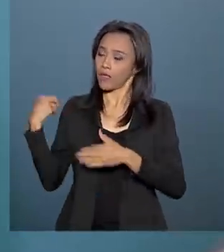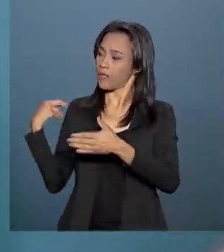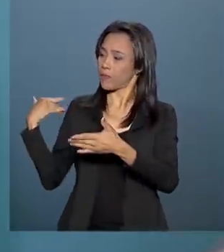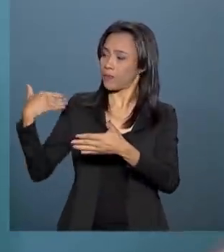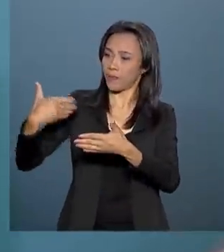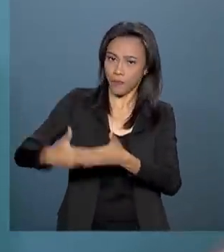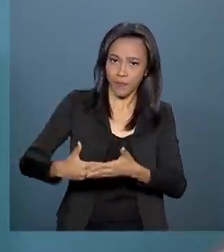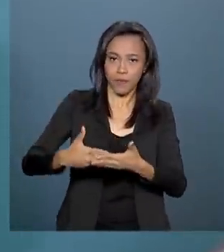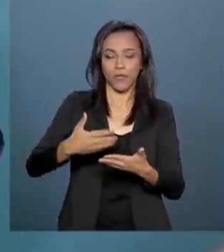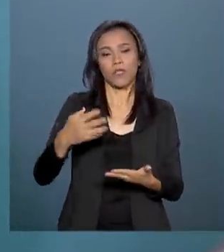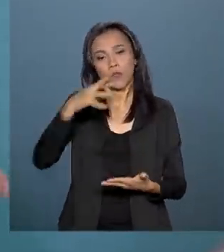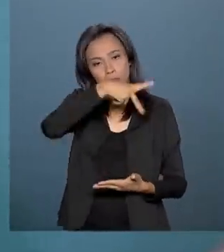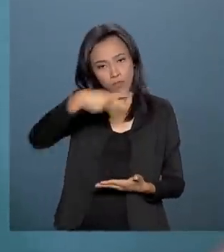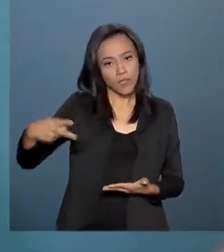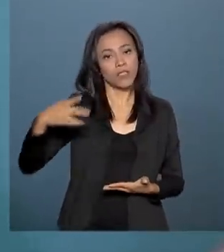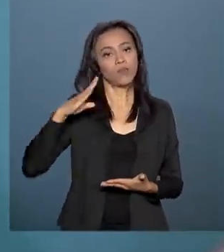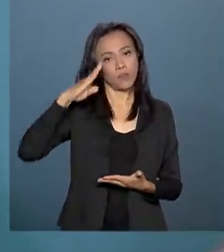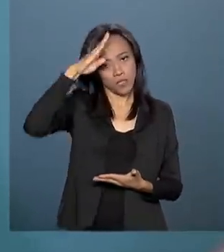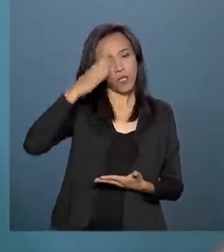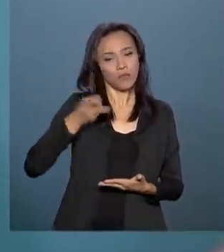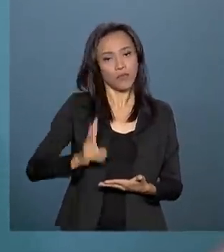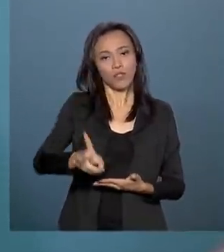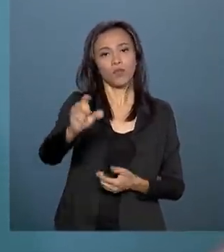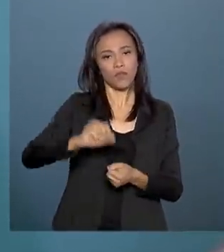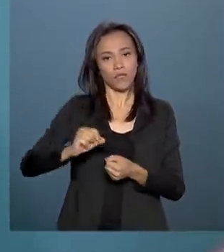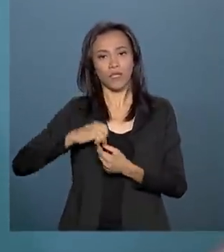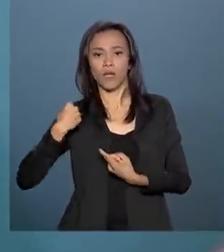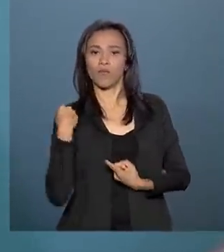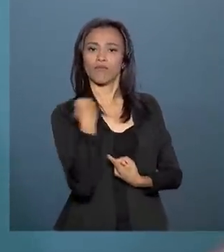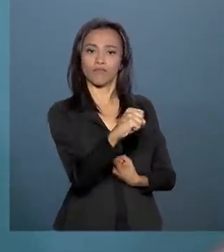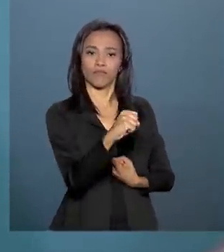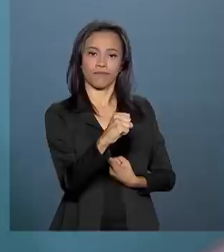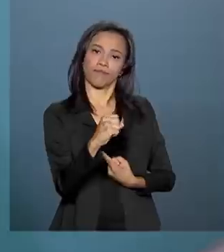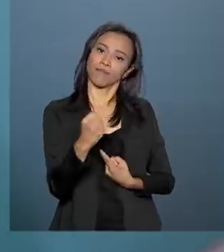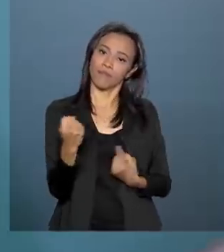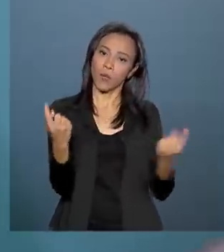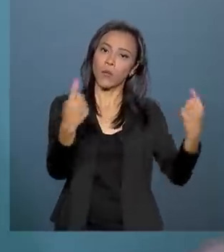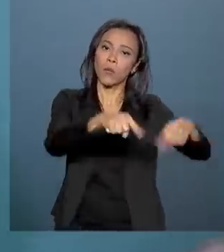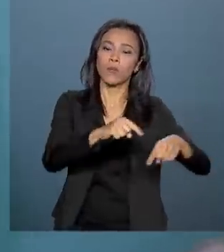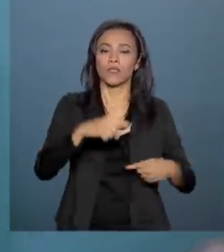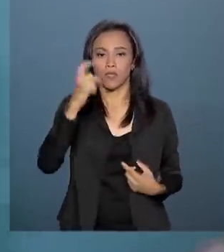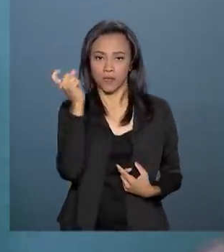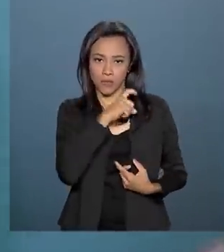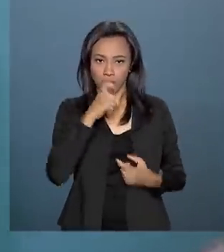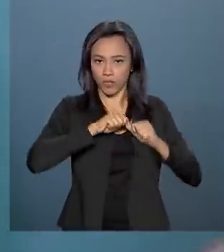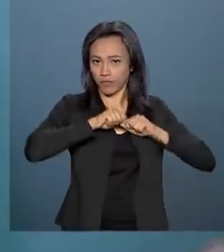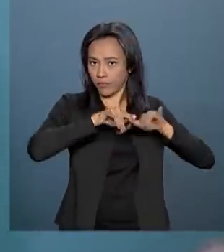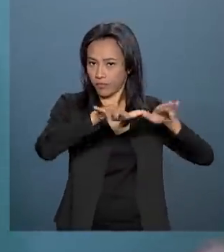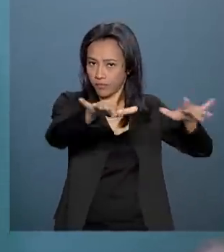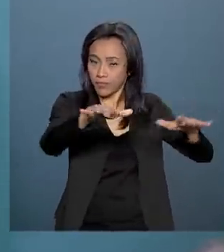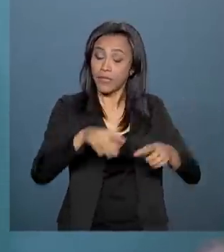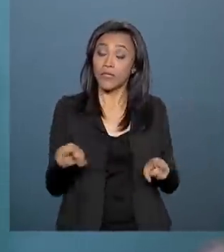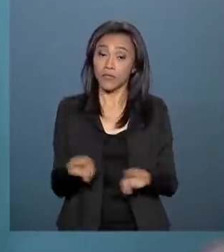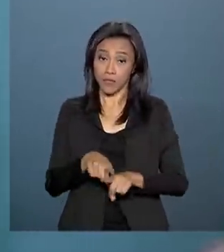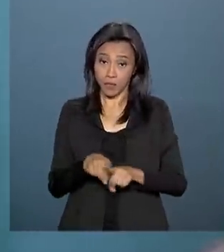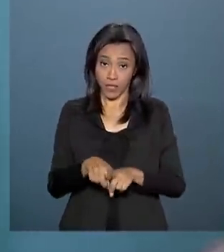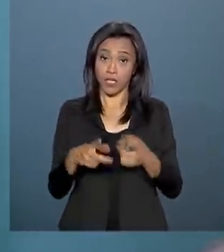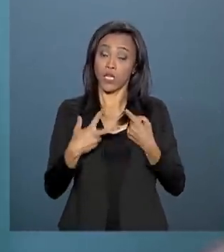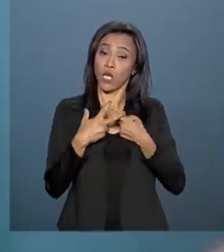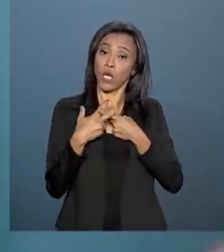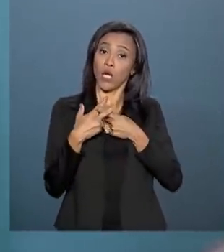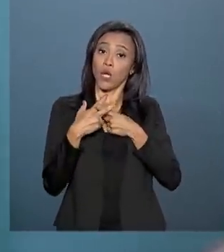campanha, fez e continua fazendo no nosso governo. E, corrigido, professor Paulo Guedes,